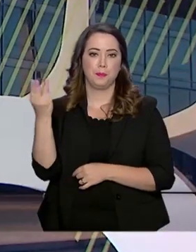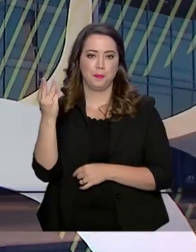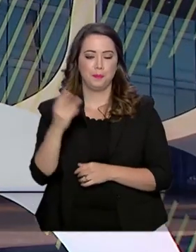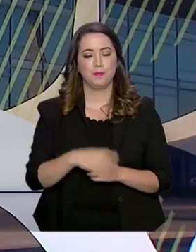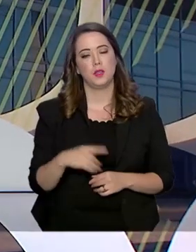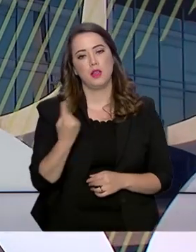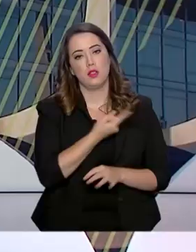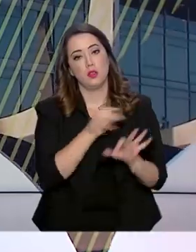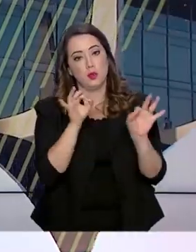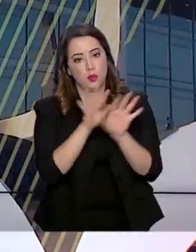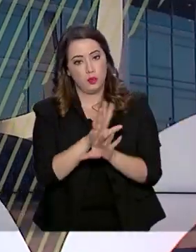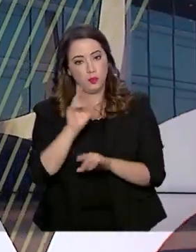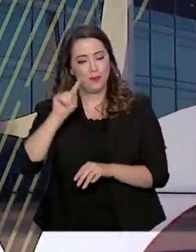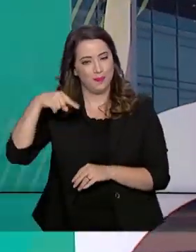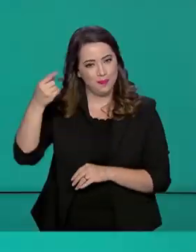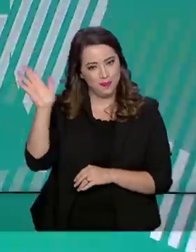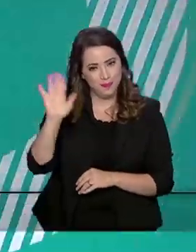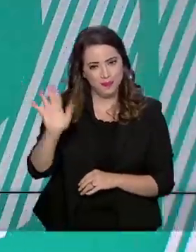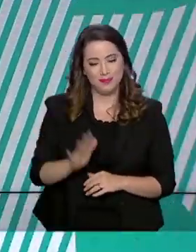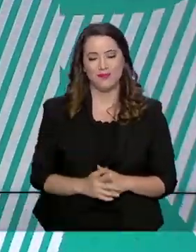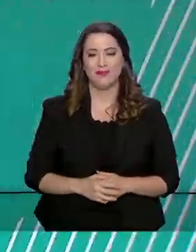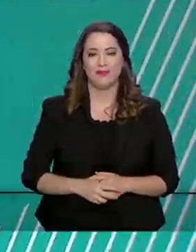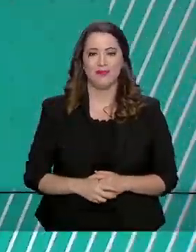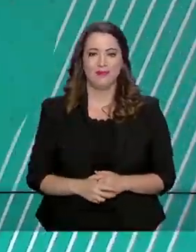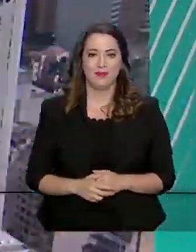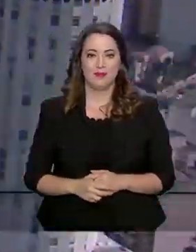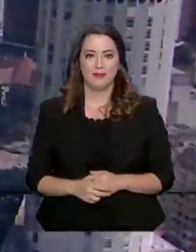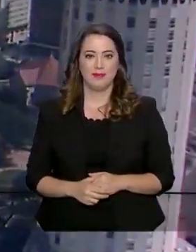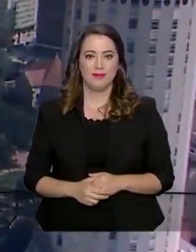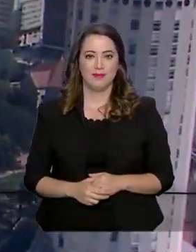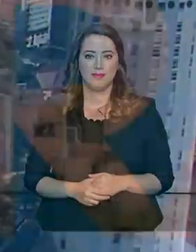E a gente fica por aqui. Nos vemos na próxima edição. Até lá.